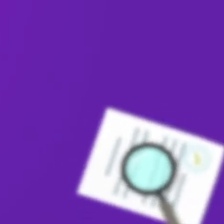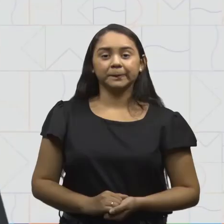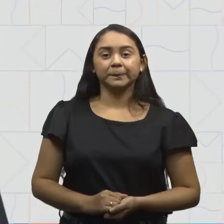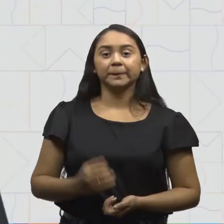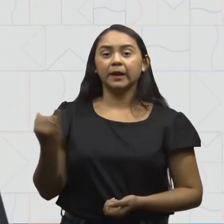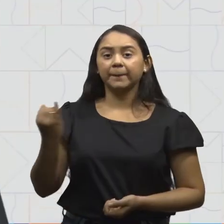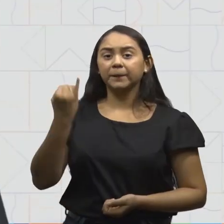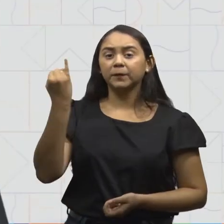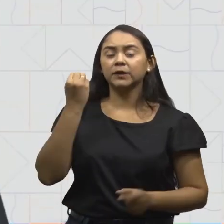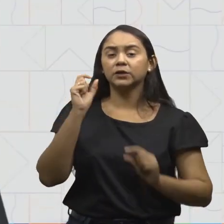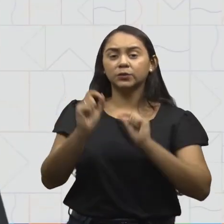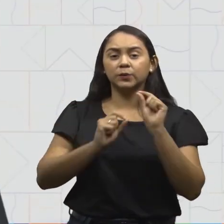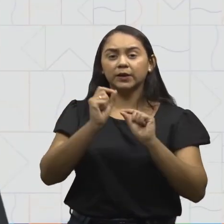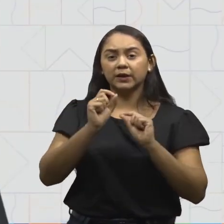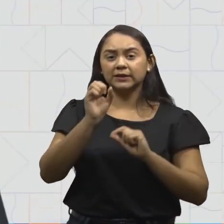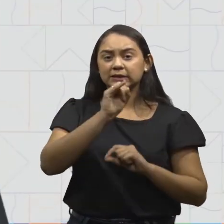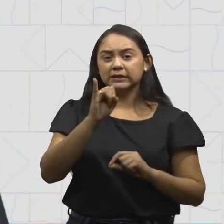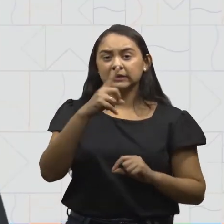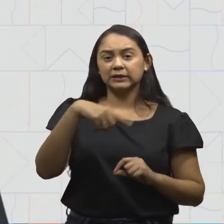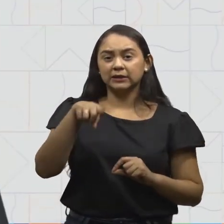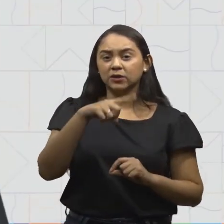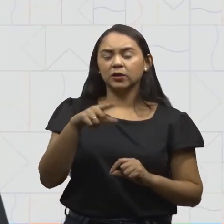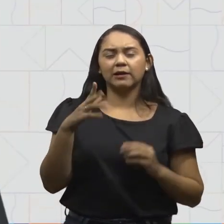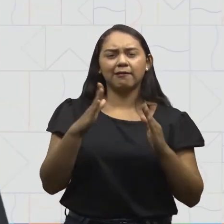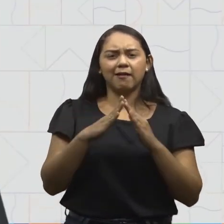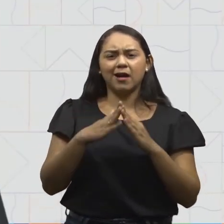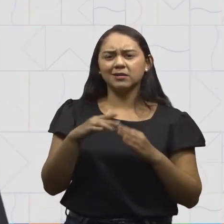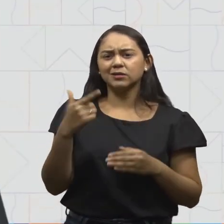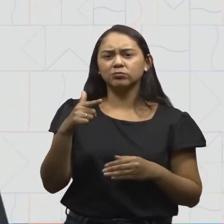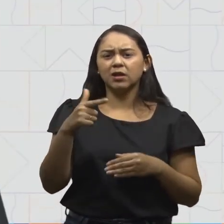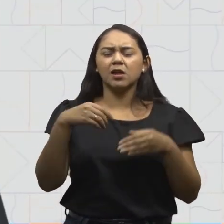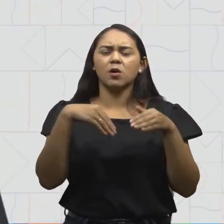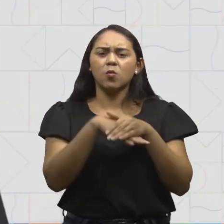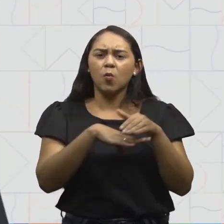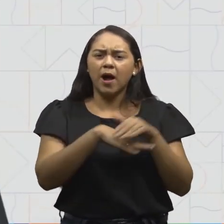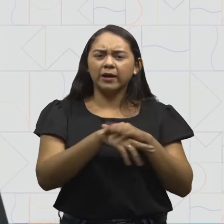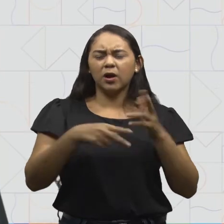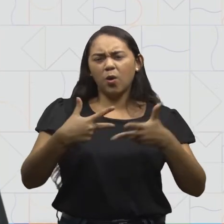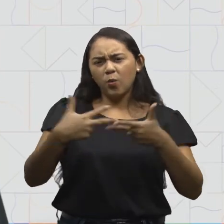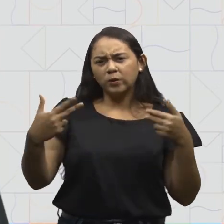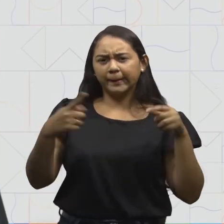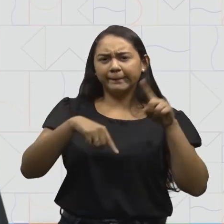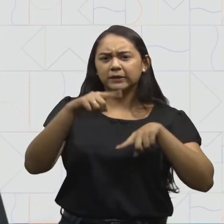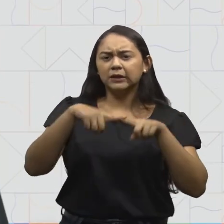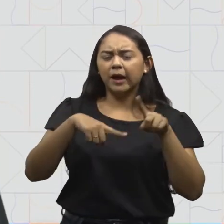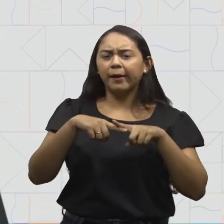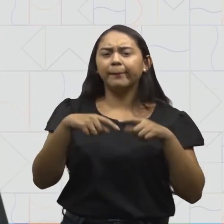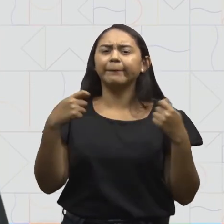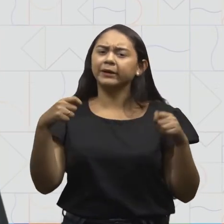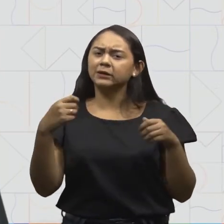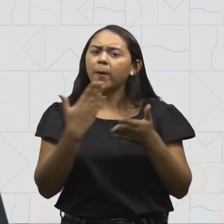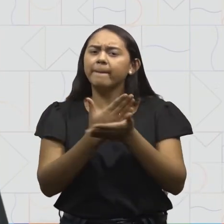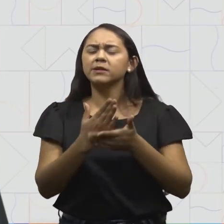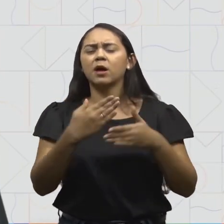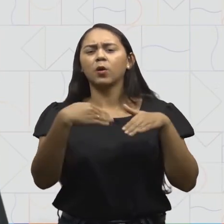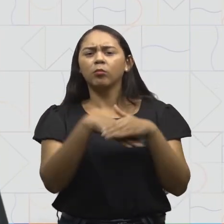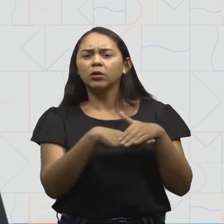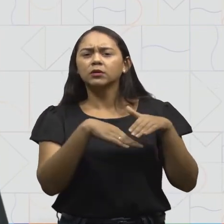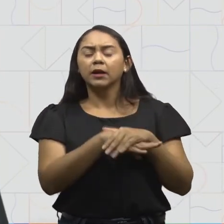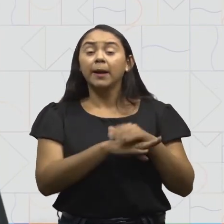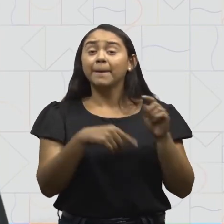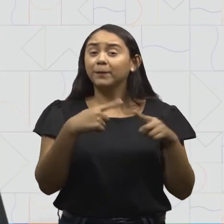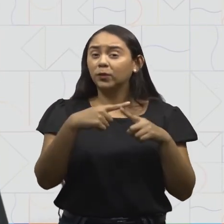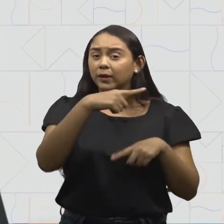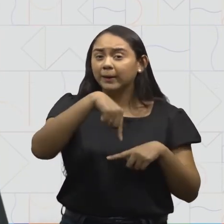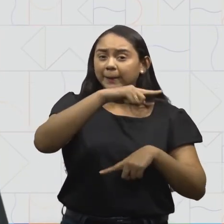É importante que quem ainda não tem o hábito de guardar esses tipos de materiais, comece. Pois